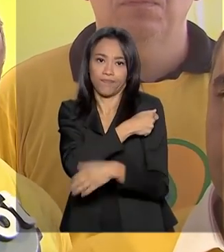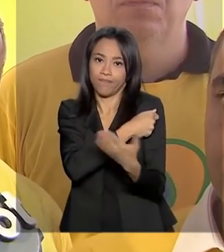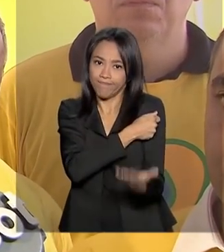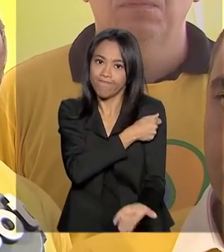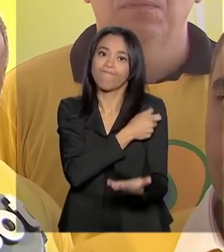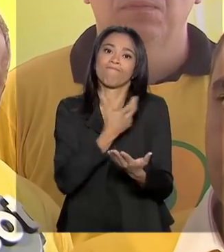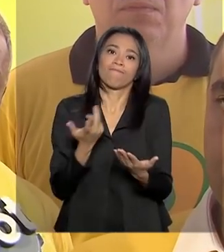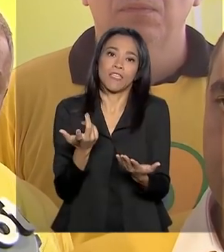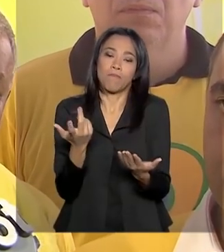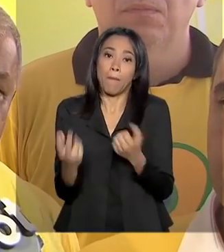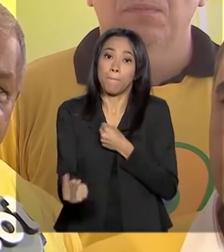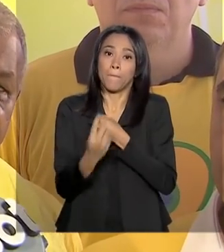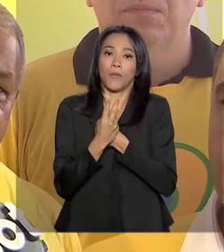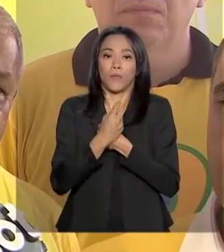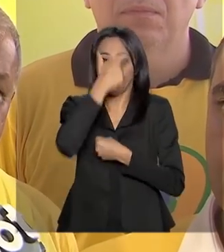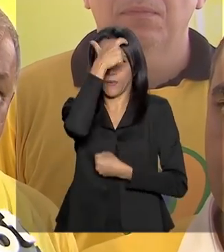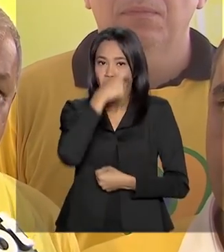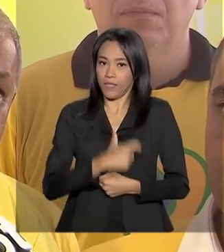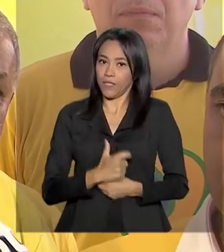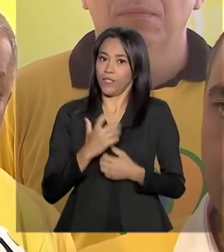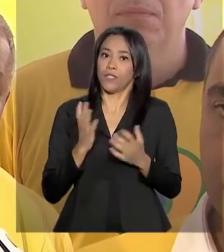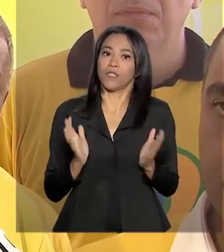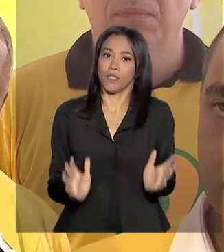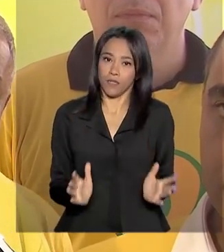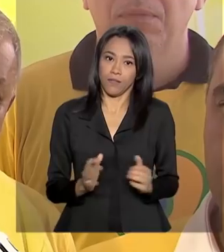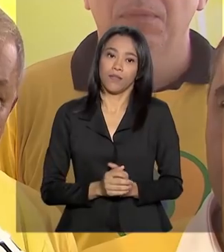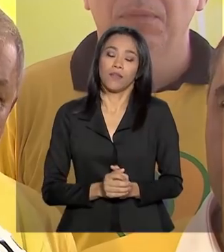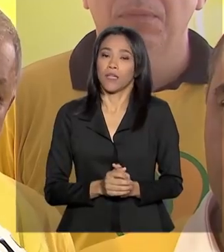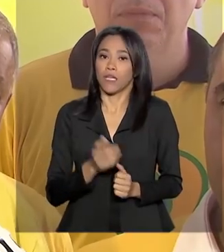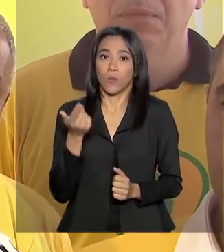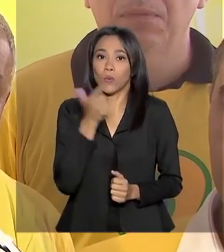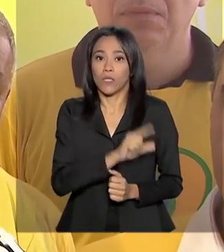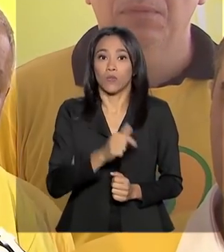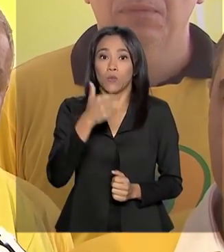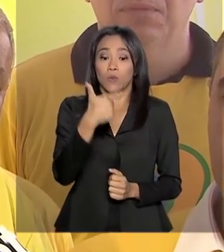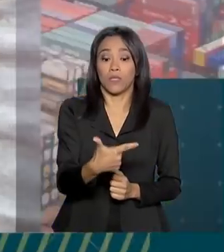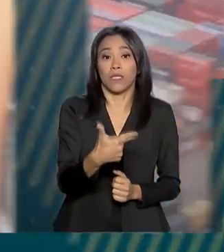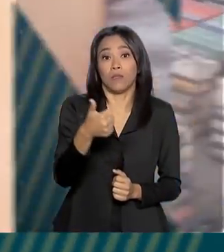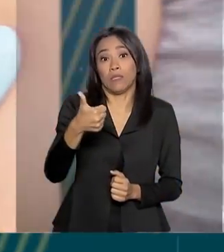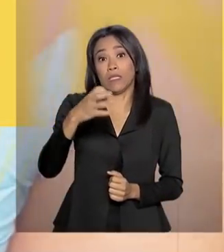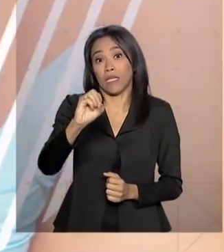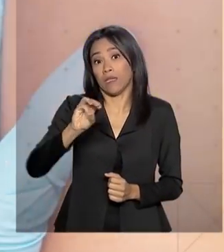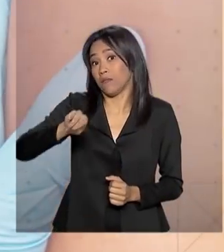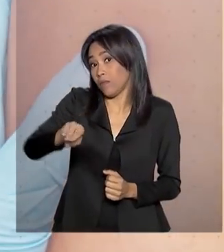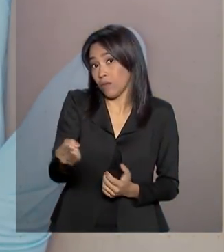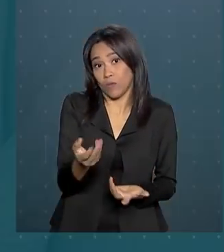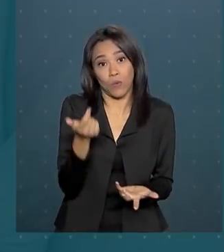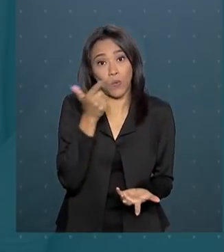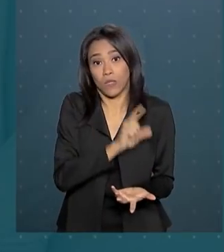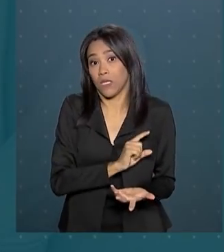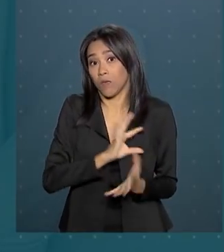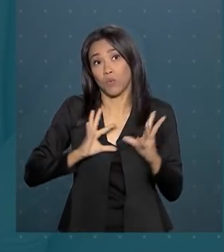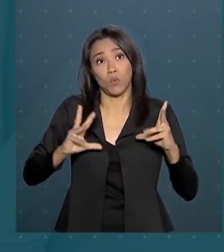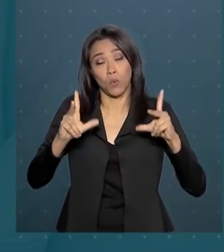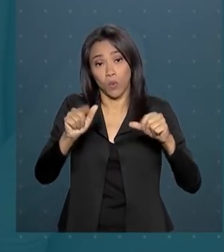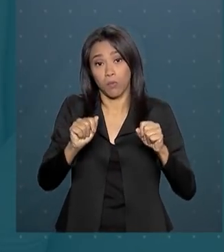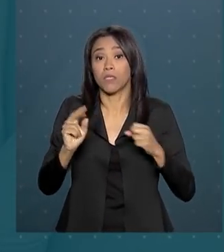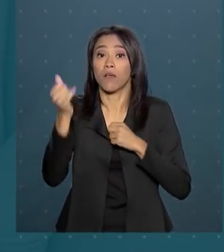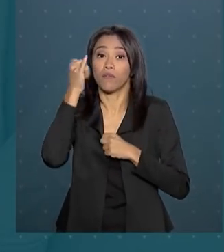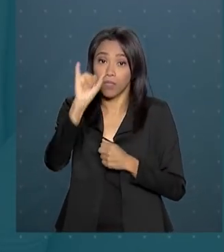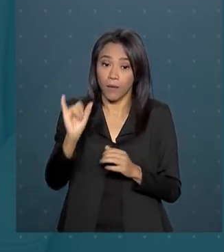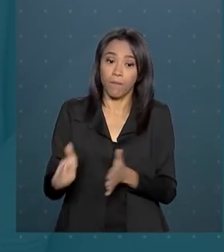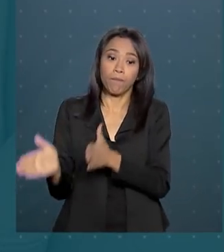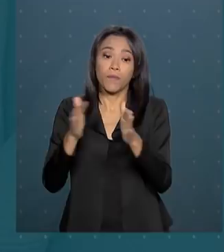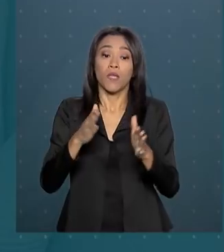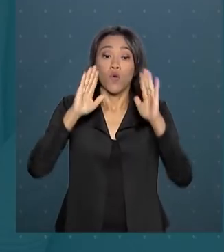o cordão de bloqueio, já que a gente não pode vacinar os 210 milhões de brasileiros. O público prioritário são crianças